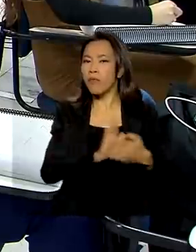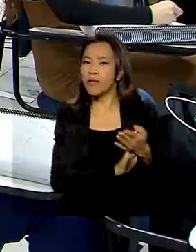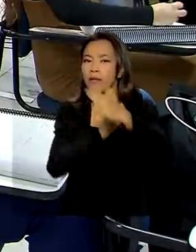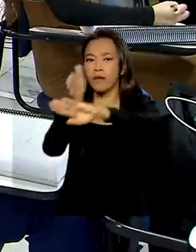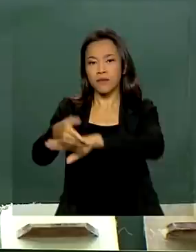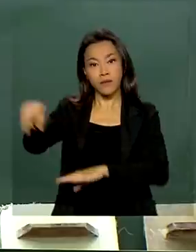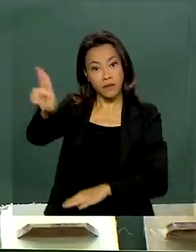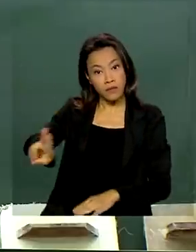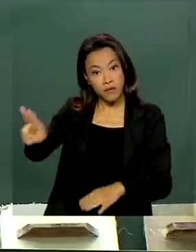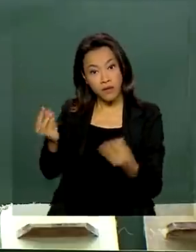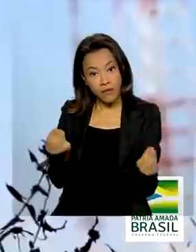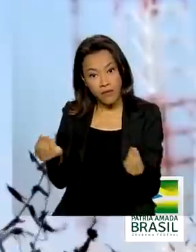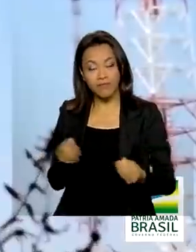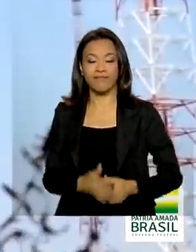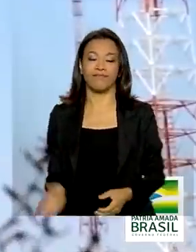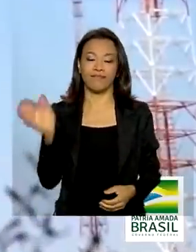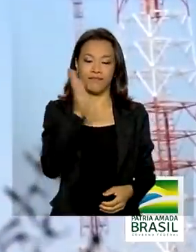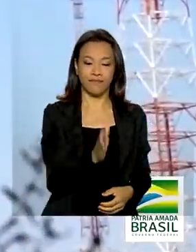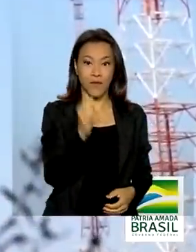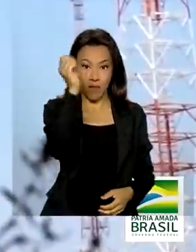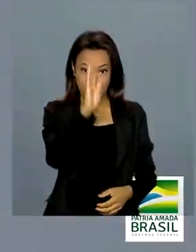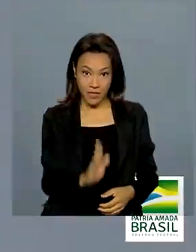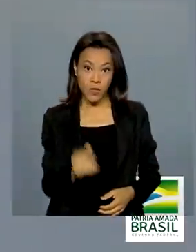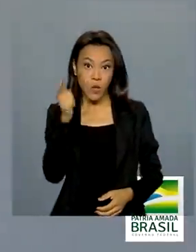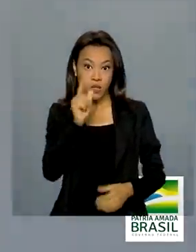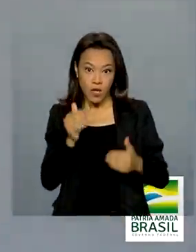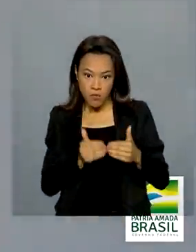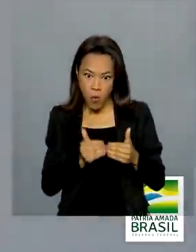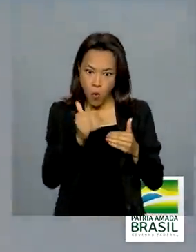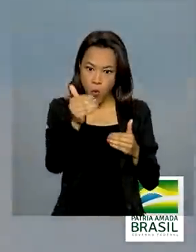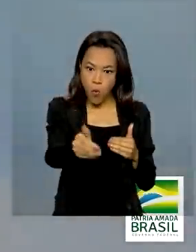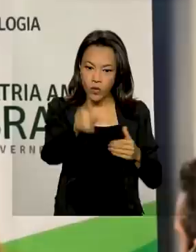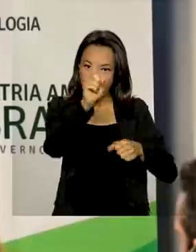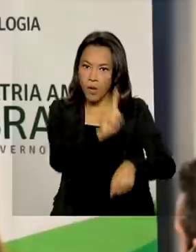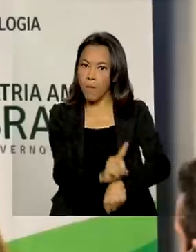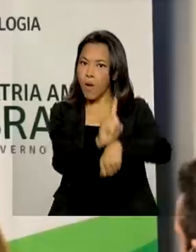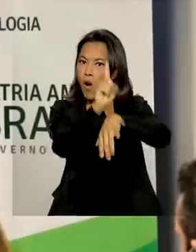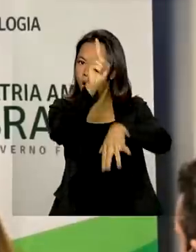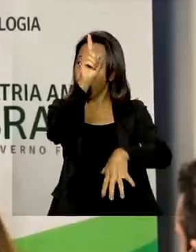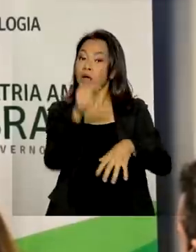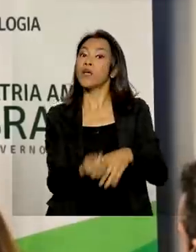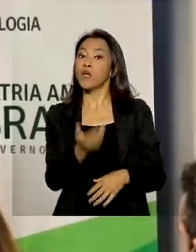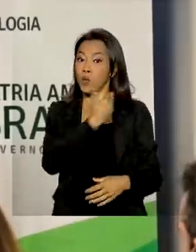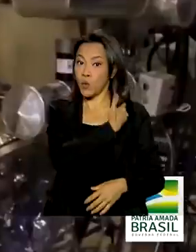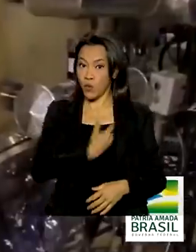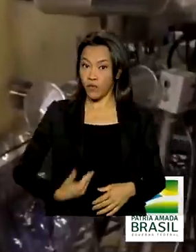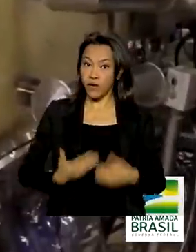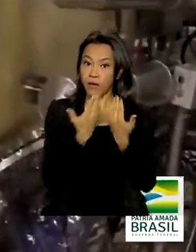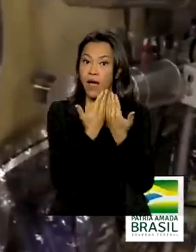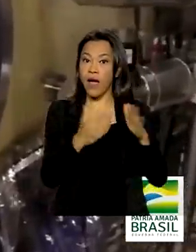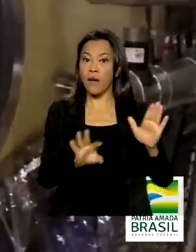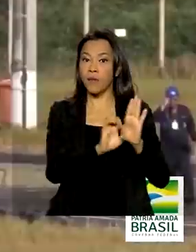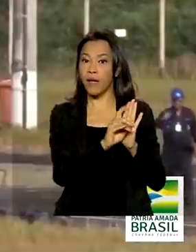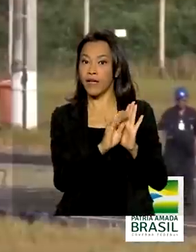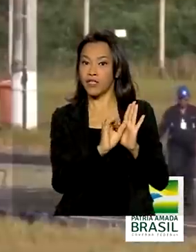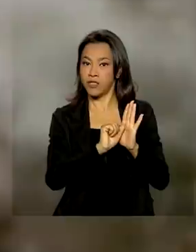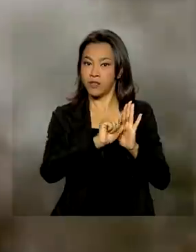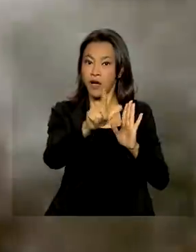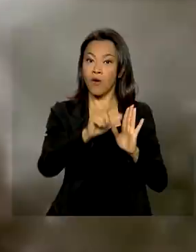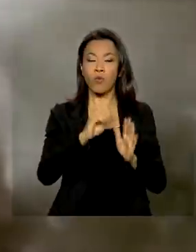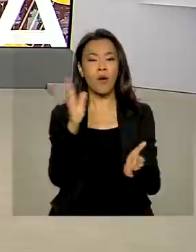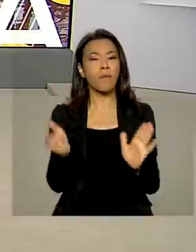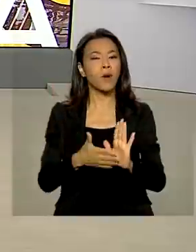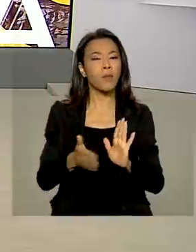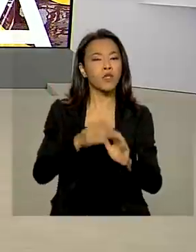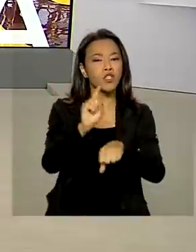ensino superior. Brasil avança no setor espacial e governo abre edital para o desenvolvimento de um protótipo de foguete.